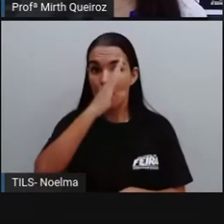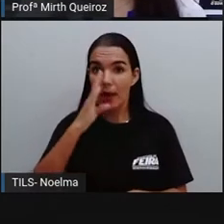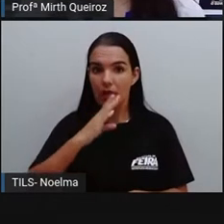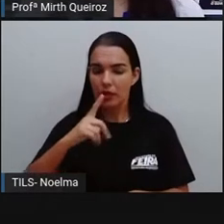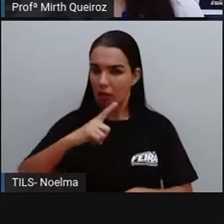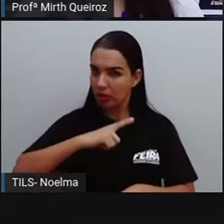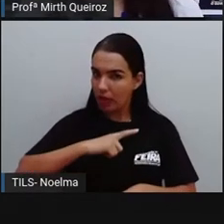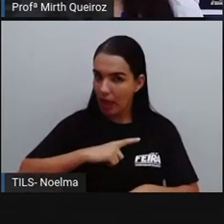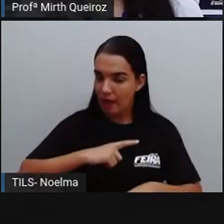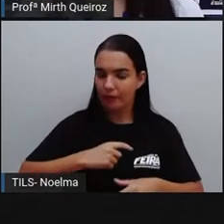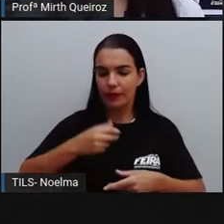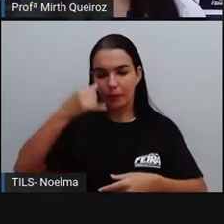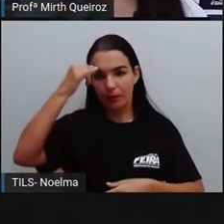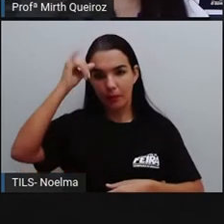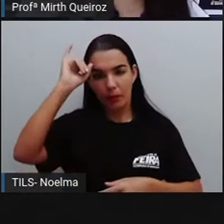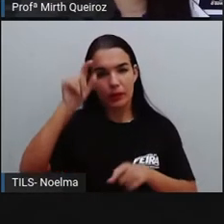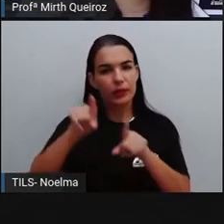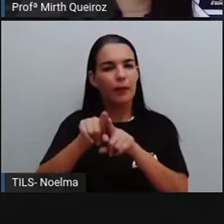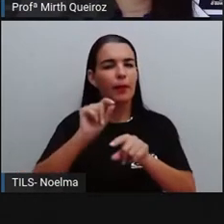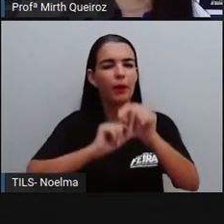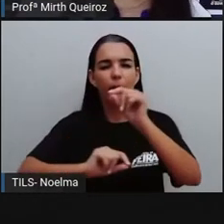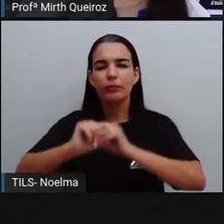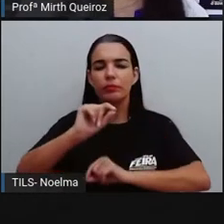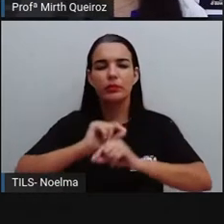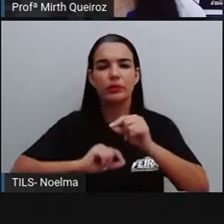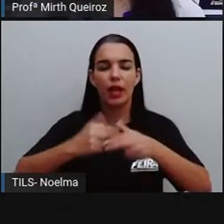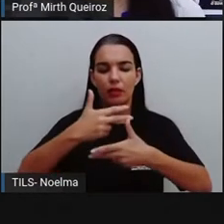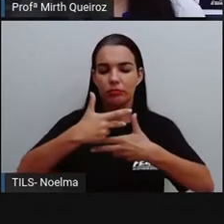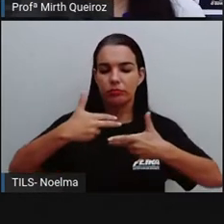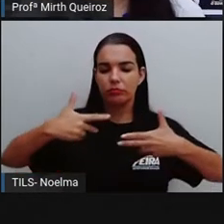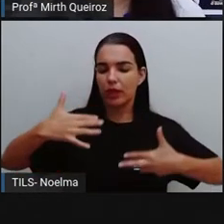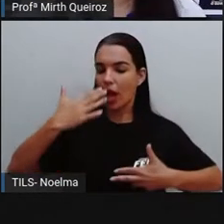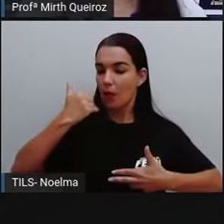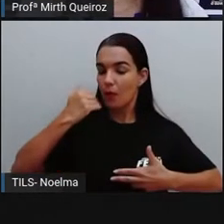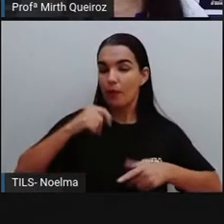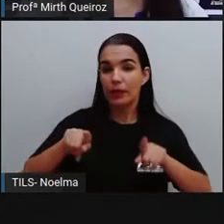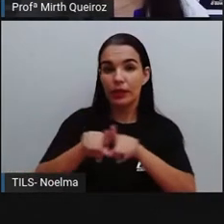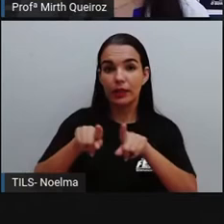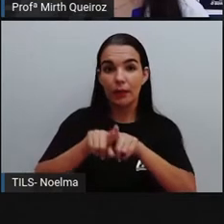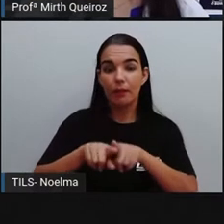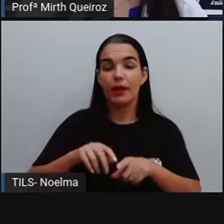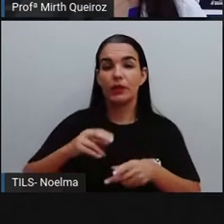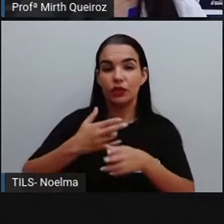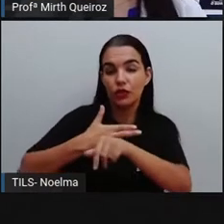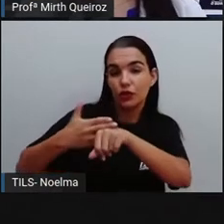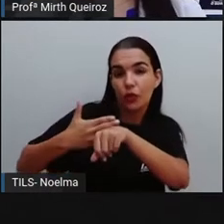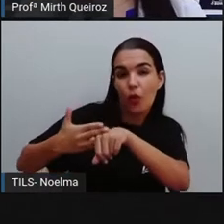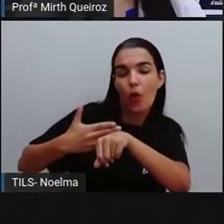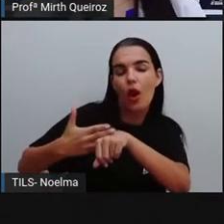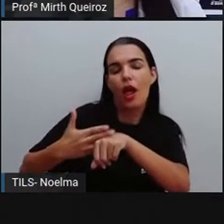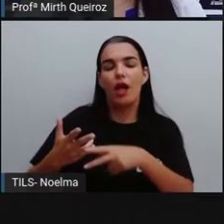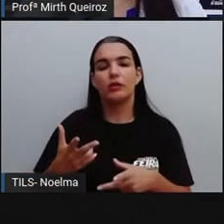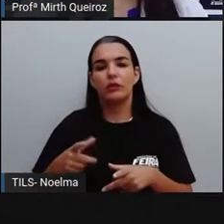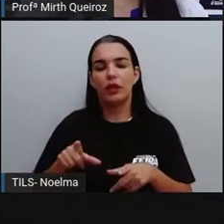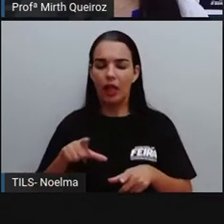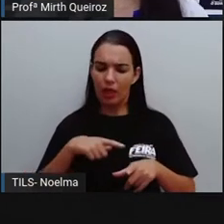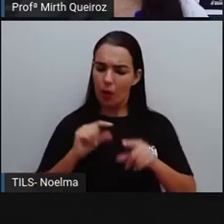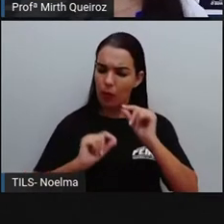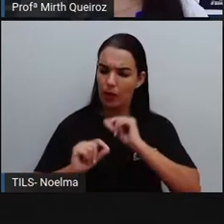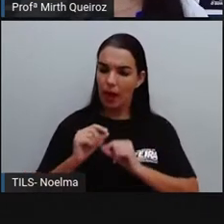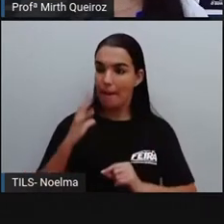usados canela, o cacau e o algodão. Devido à beleza e